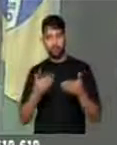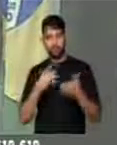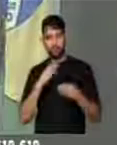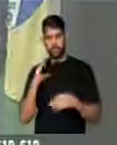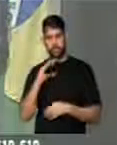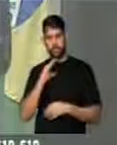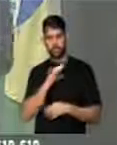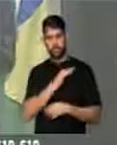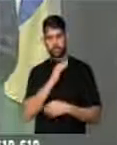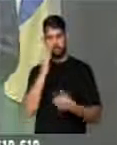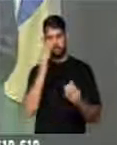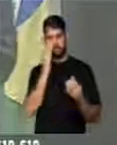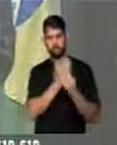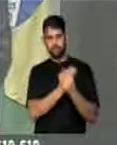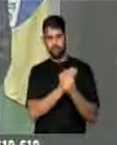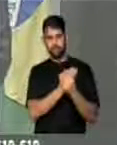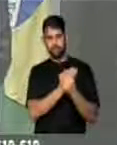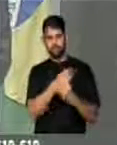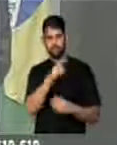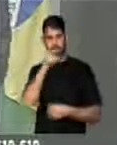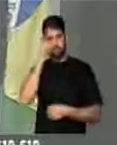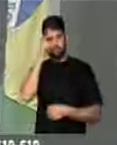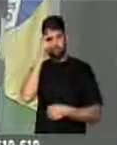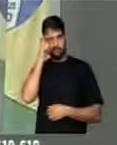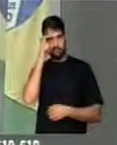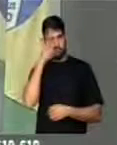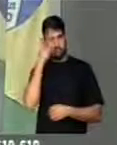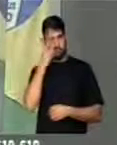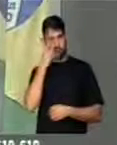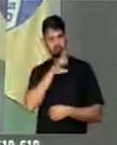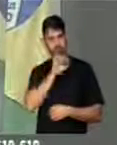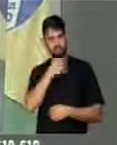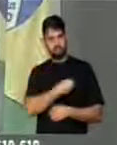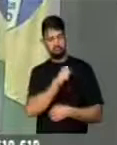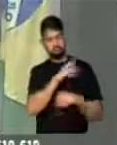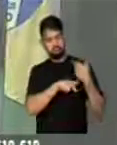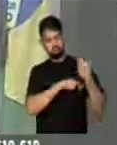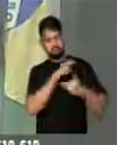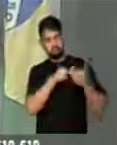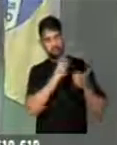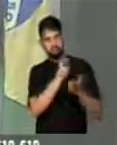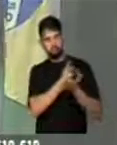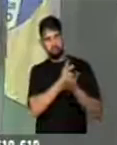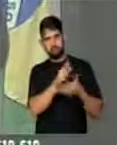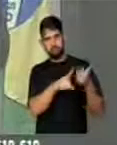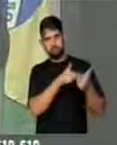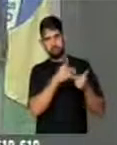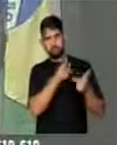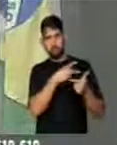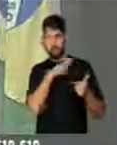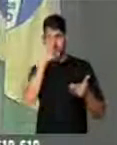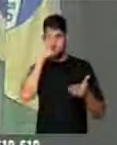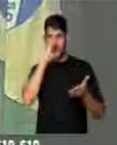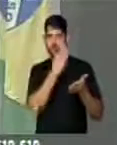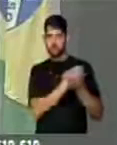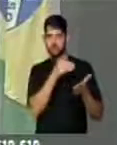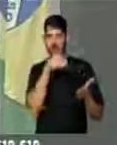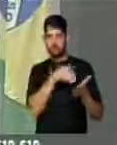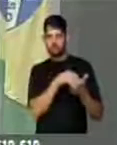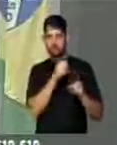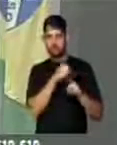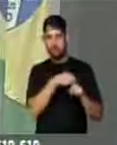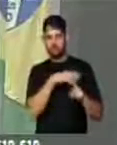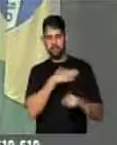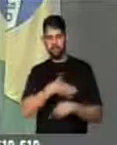comissão processante de Eduardo Cunha está lá trabalhando e acredito que até o mês de